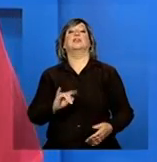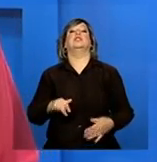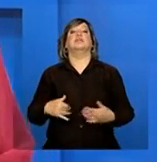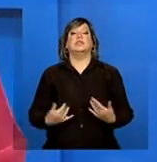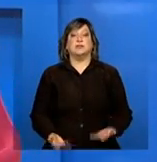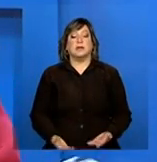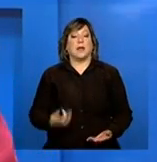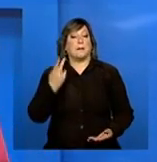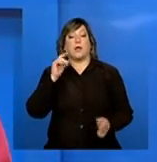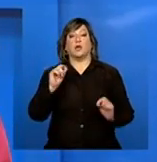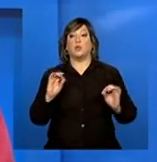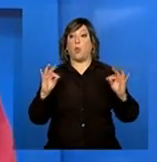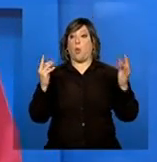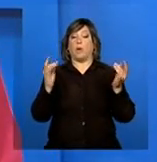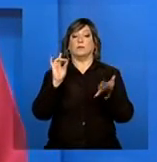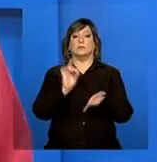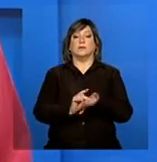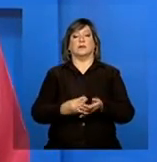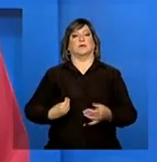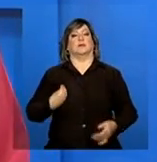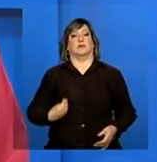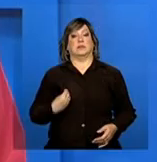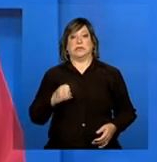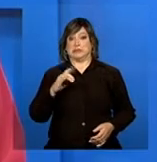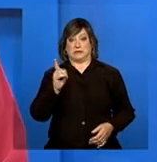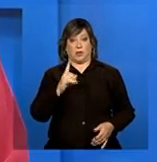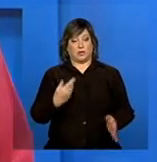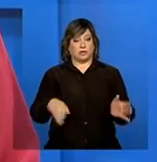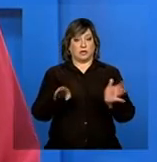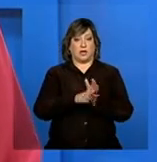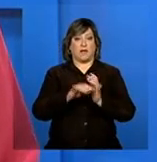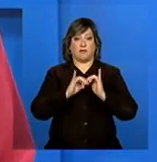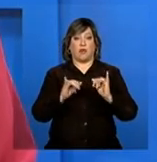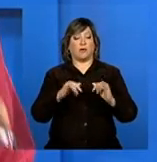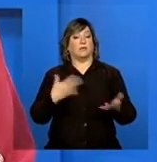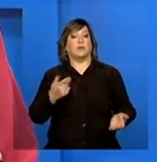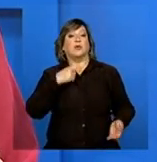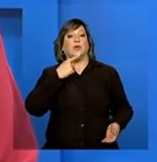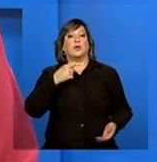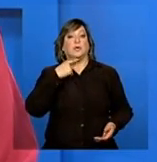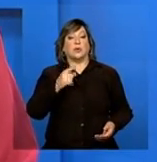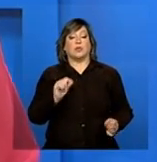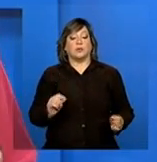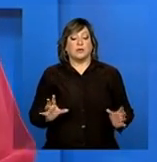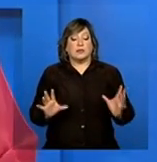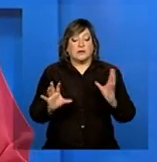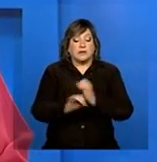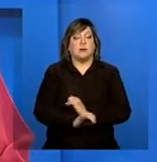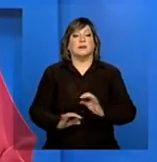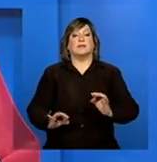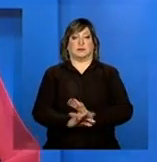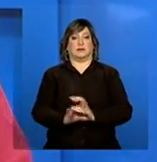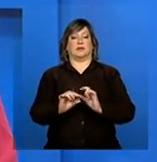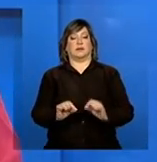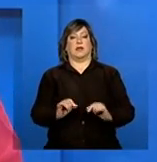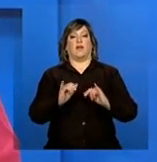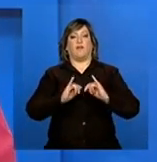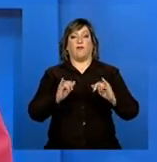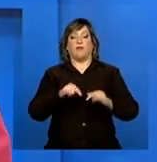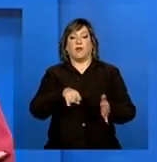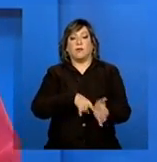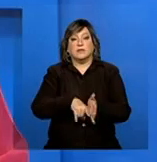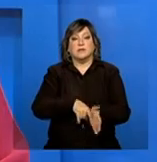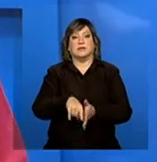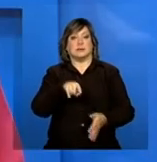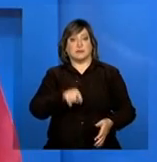Para que, realmente, todo o sistema funcione. Porque, se não chegar as informações, não se consegue fechar, realmente, o censo. Ou